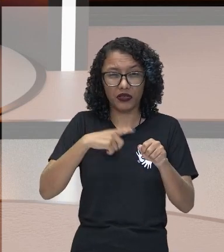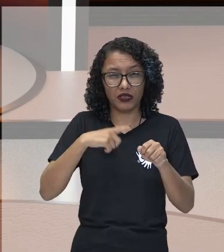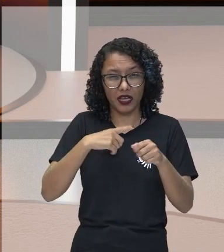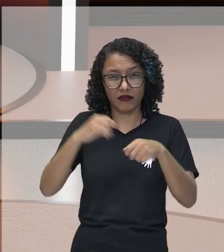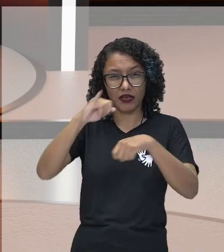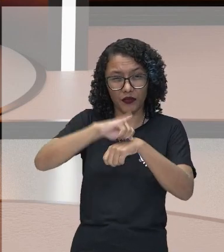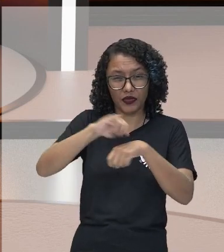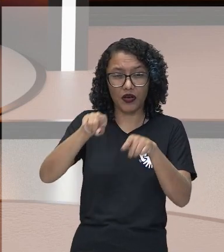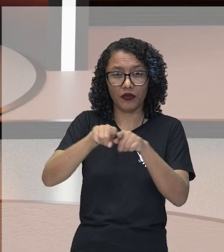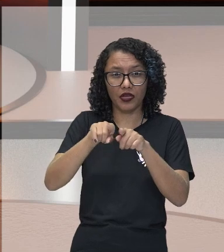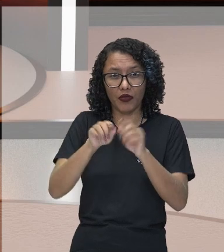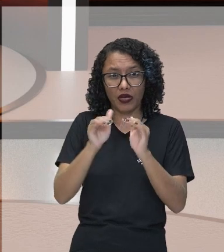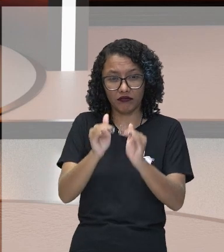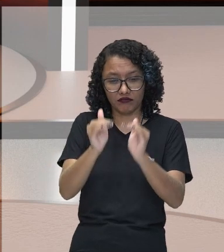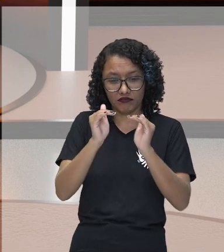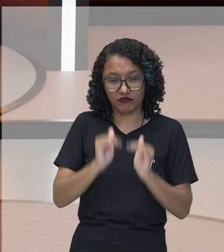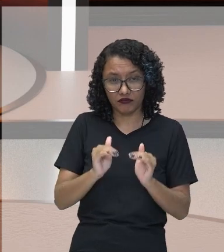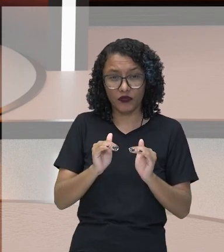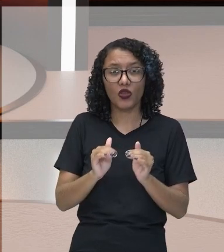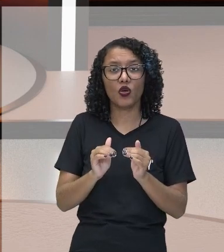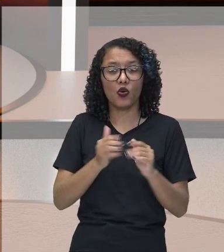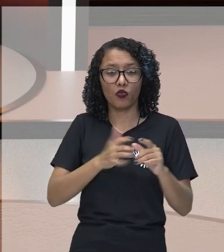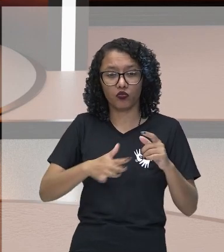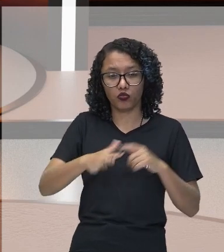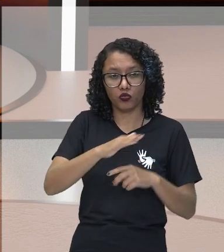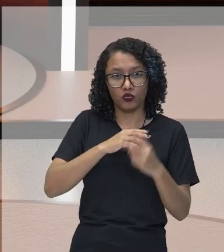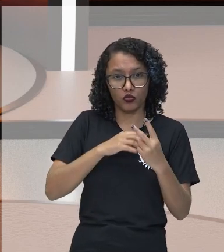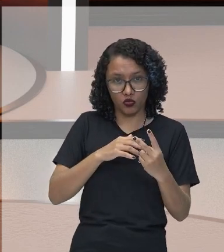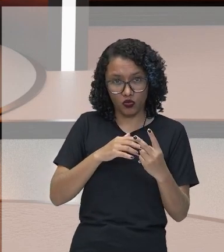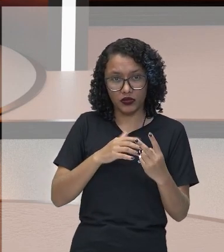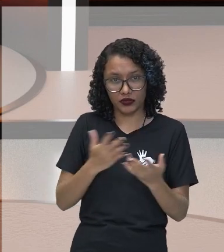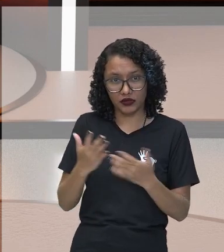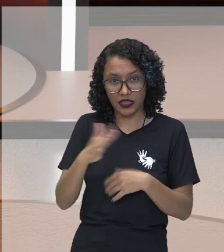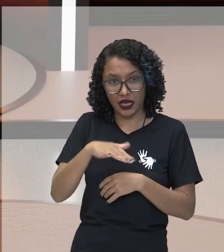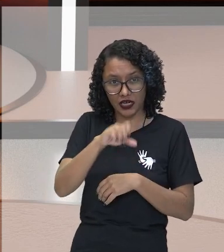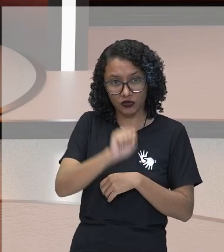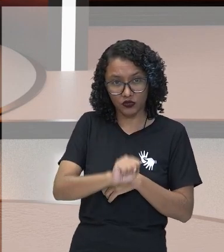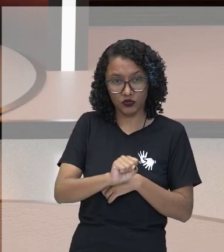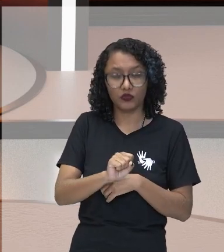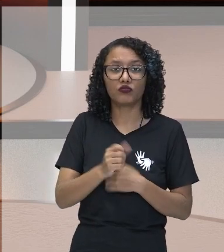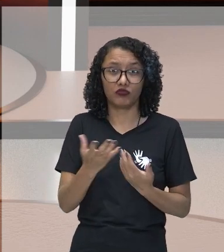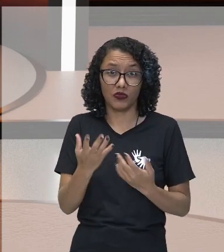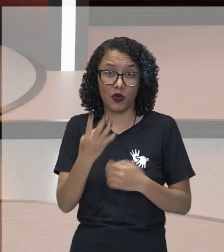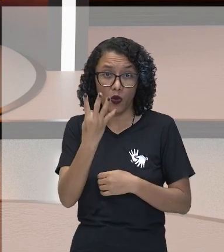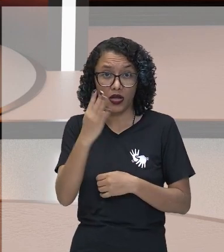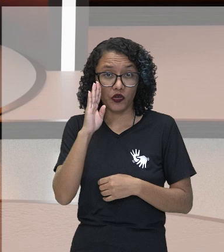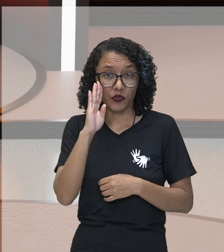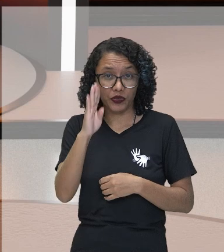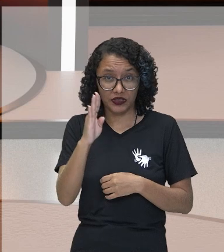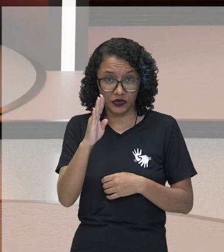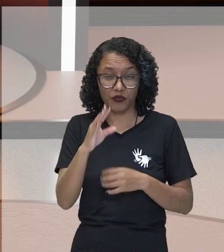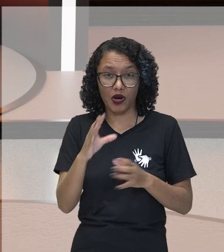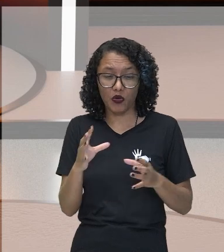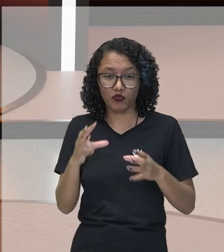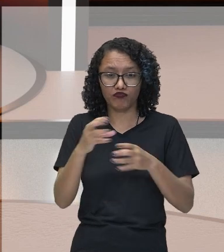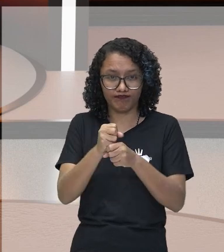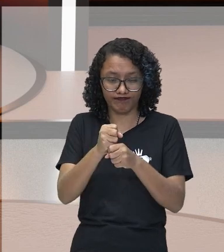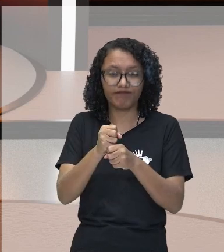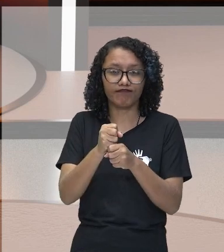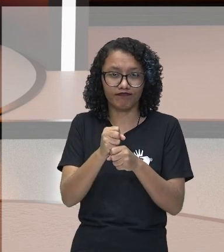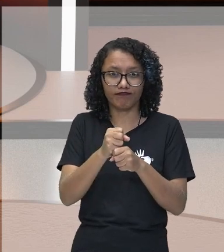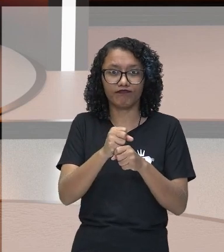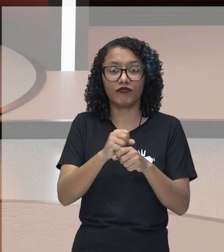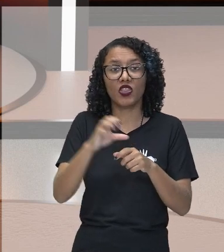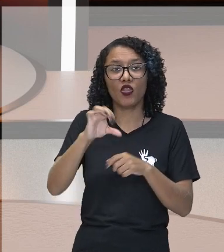a ilha de Kyushu e também a de Shikoku. São quatro ilhas principais que vão formar 97%